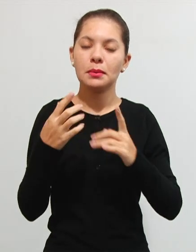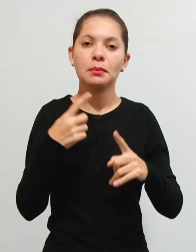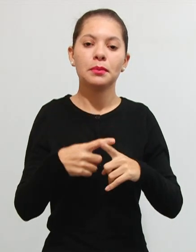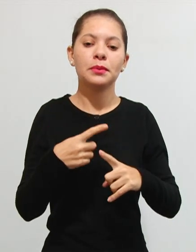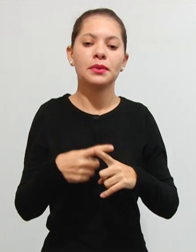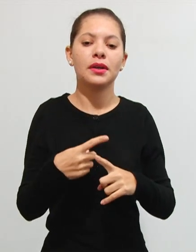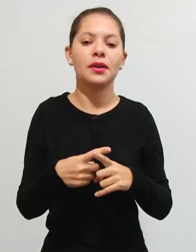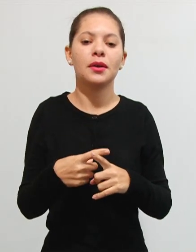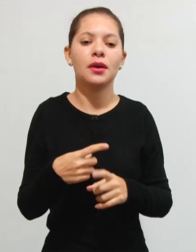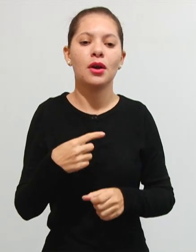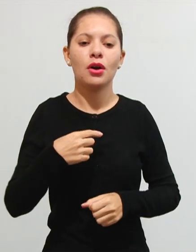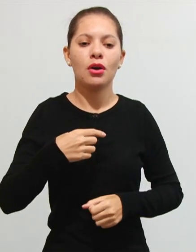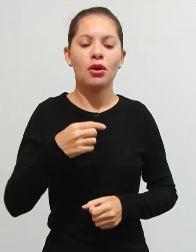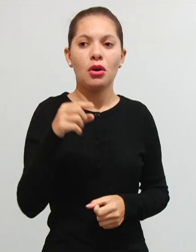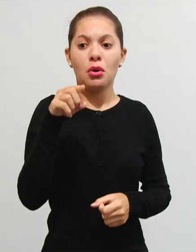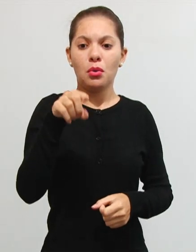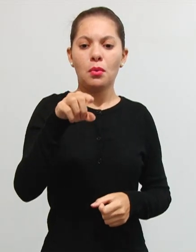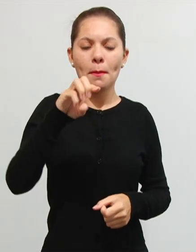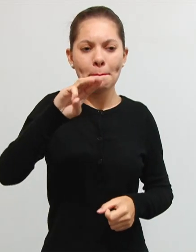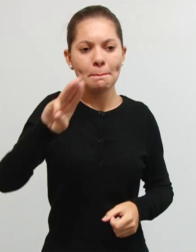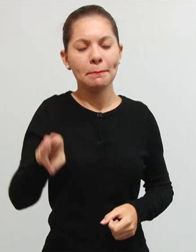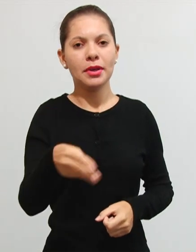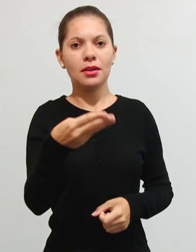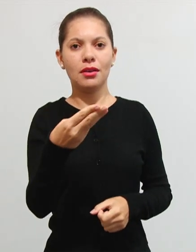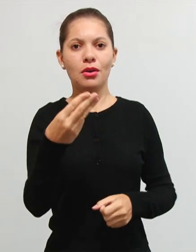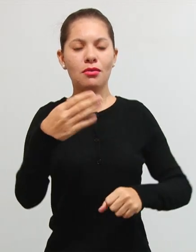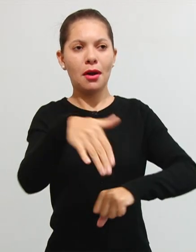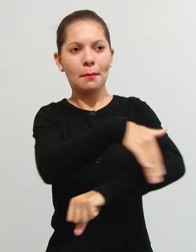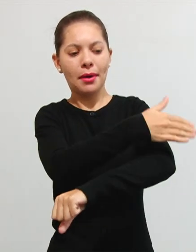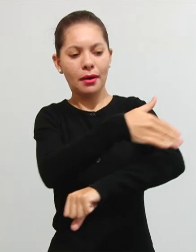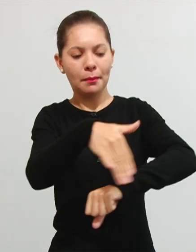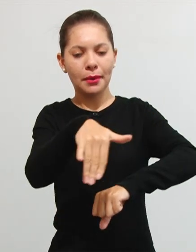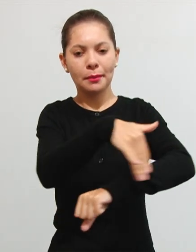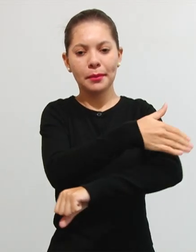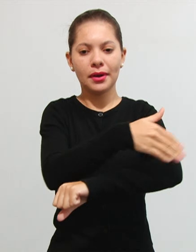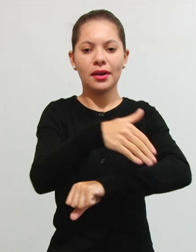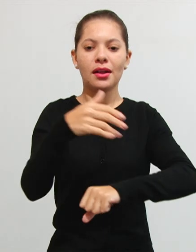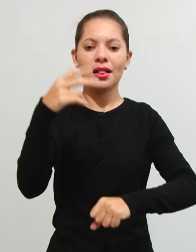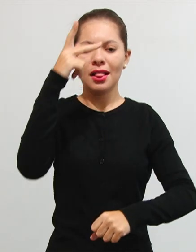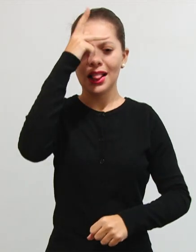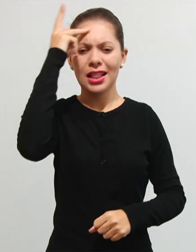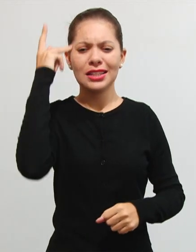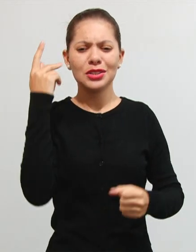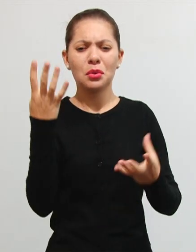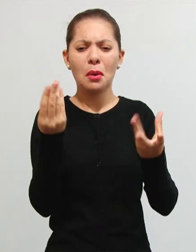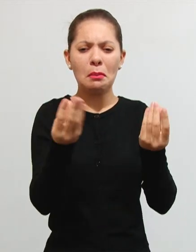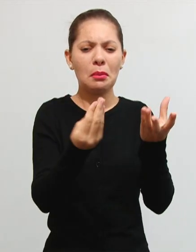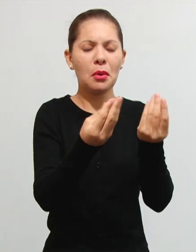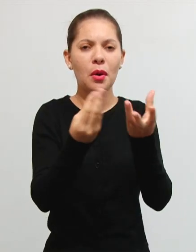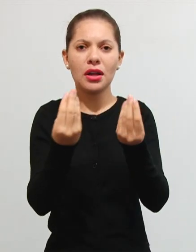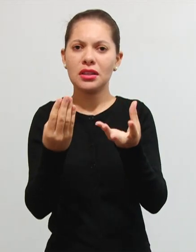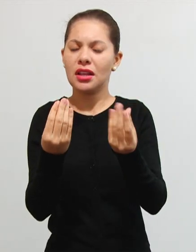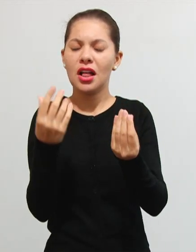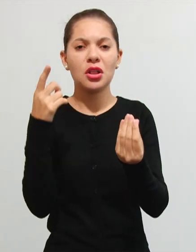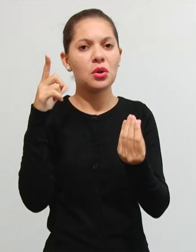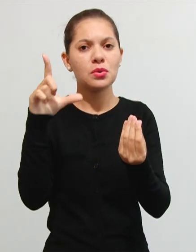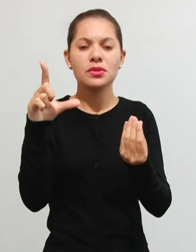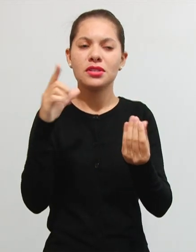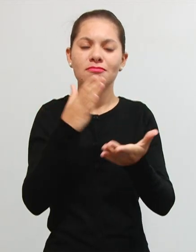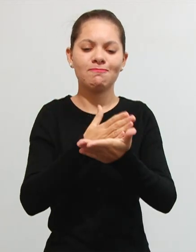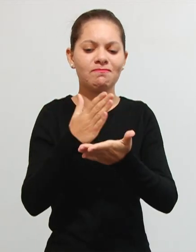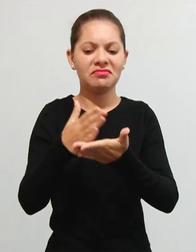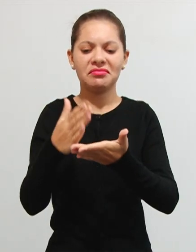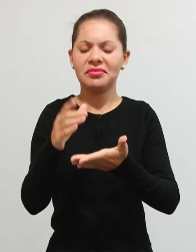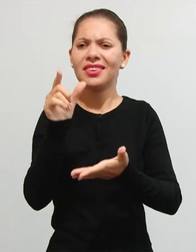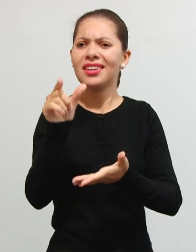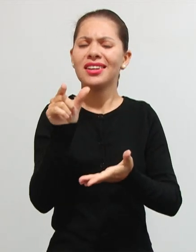Se tiver um milhão de pessoas passando naquela rua, eu não consigo fazer aquela divisão no sentido de dizer quem que está sendo